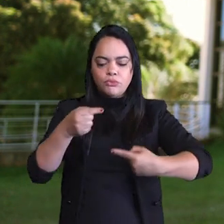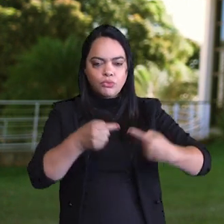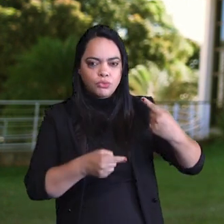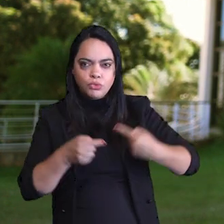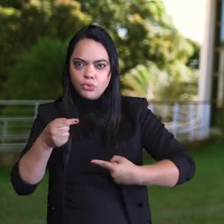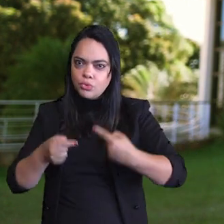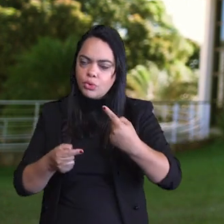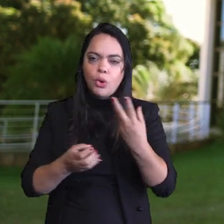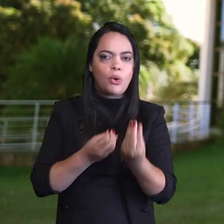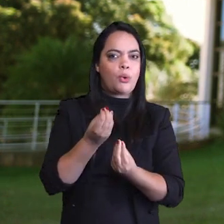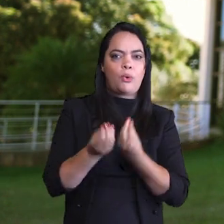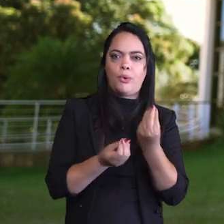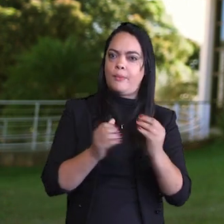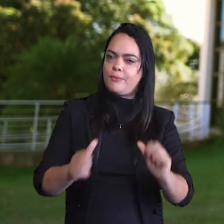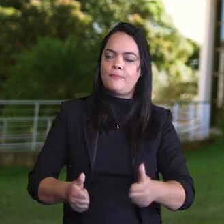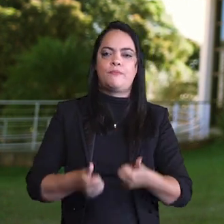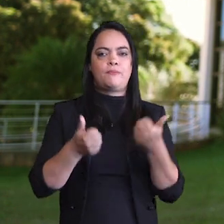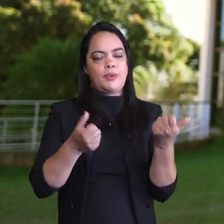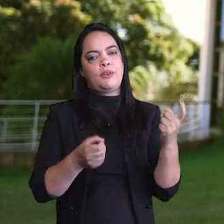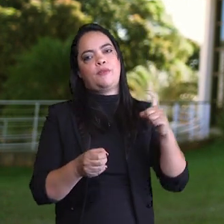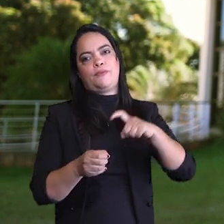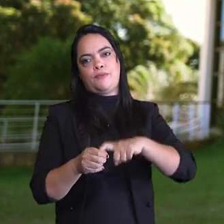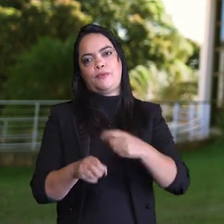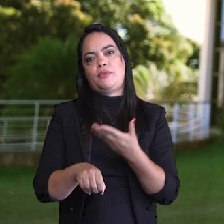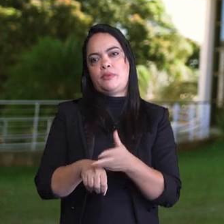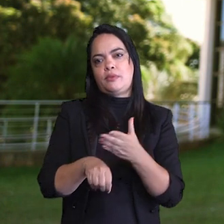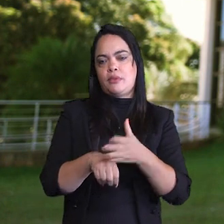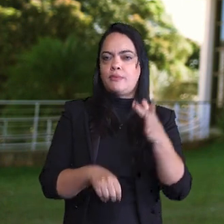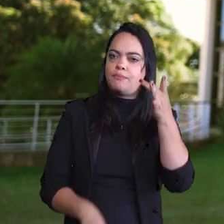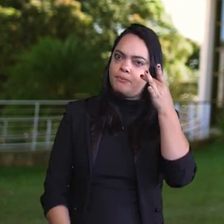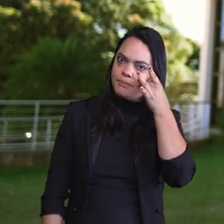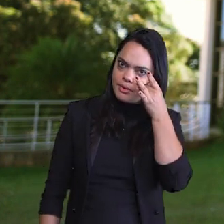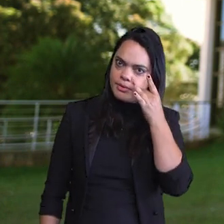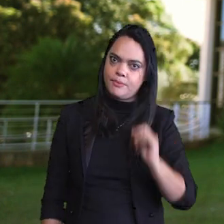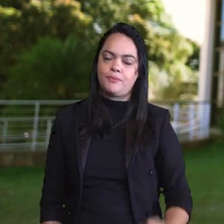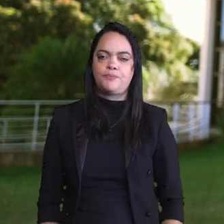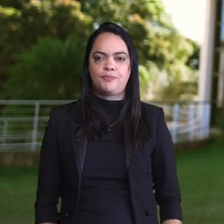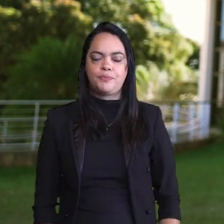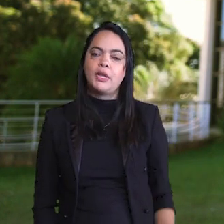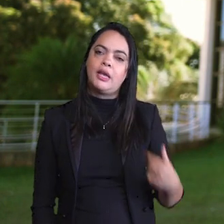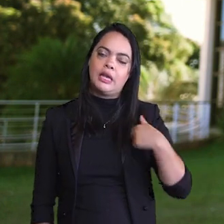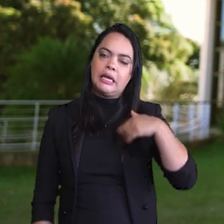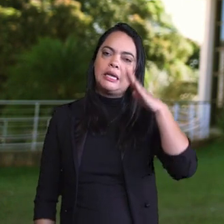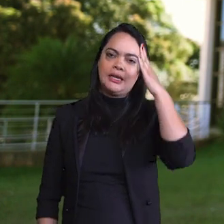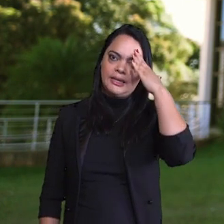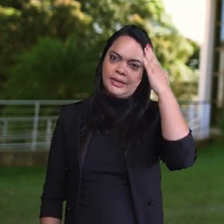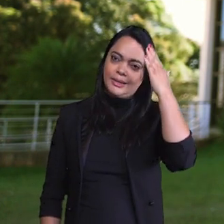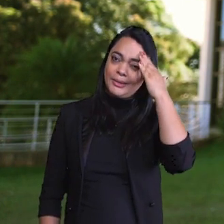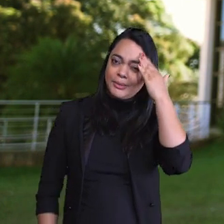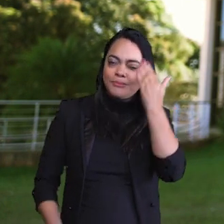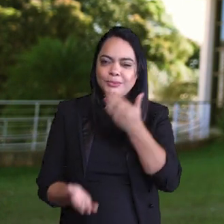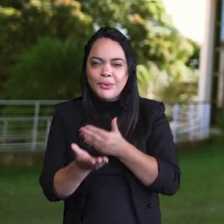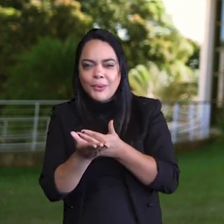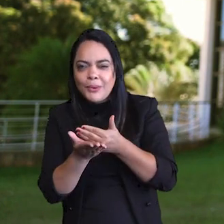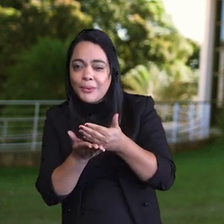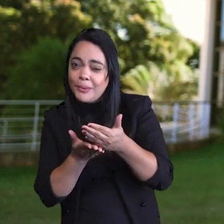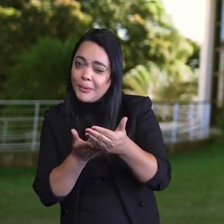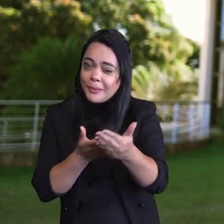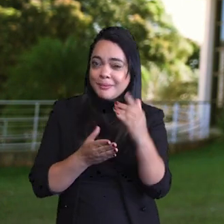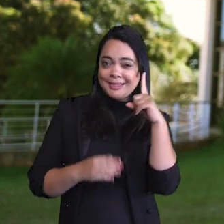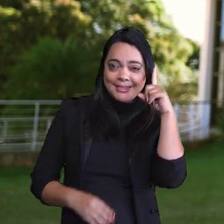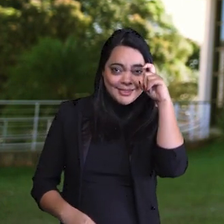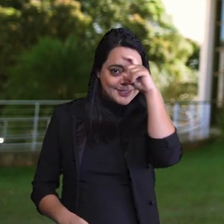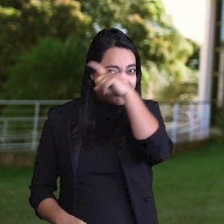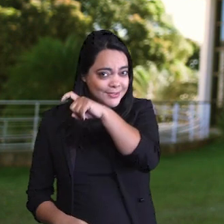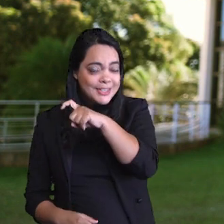discutir a melhor forma de retomarmos as atividades presenciais. Eu sei que nos primeiros dias vai ser um